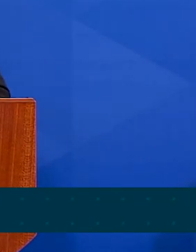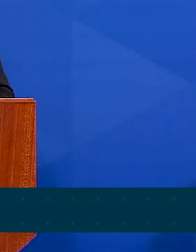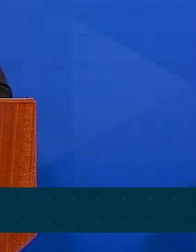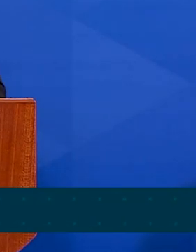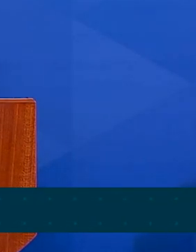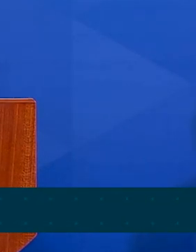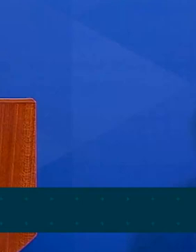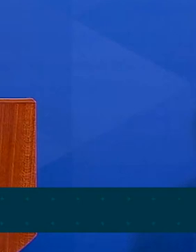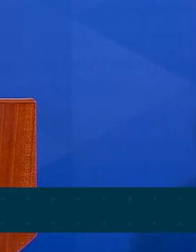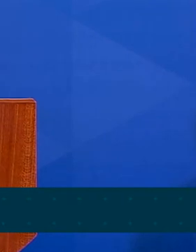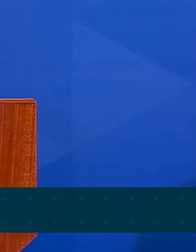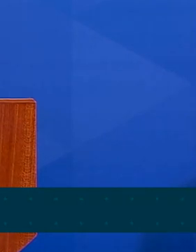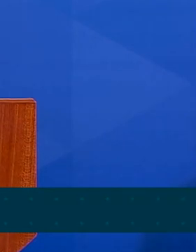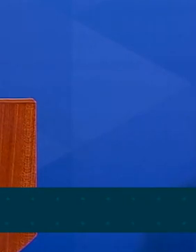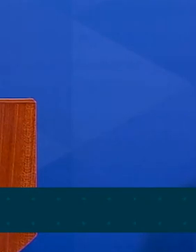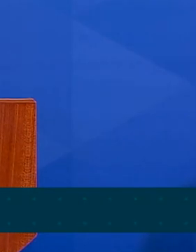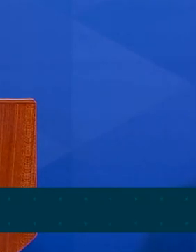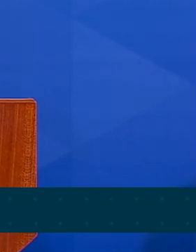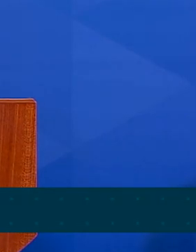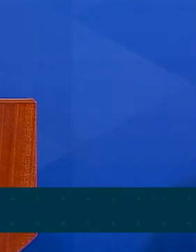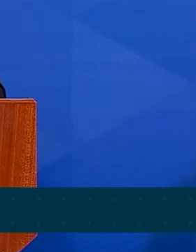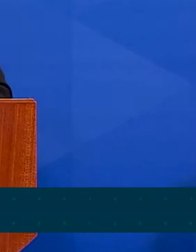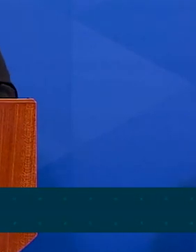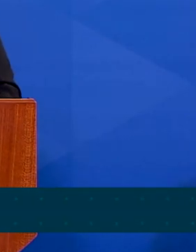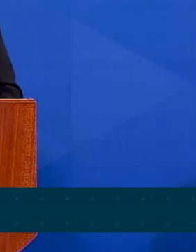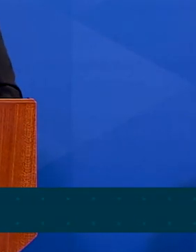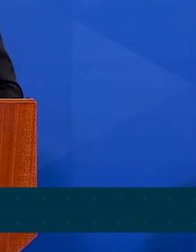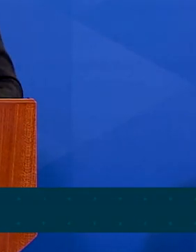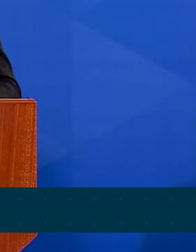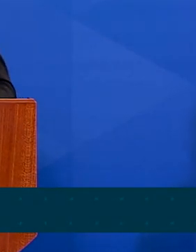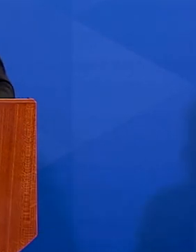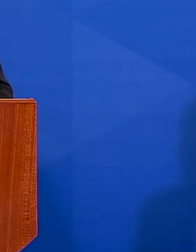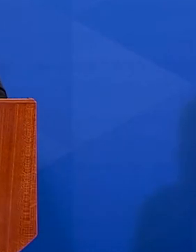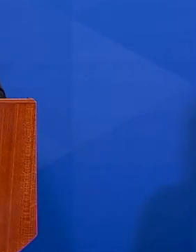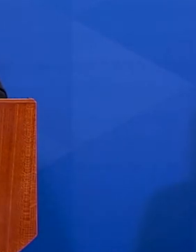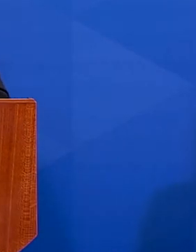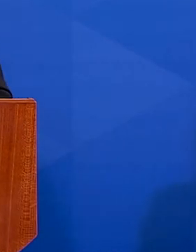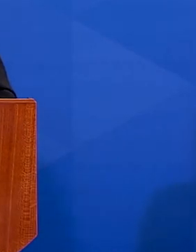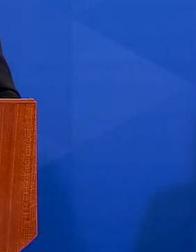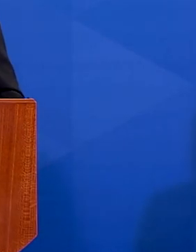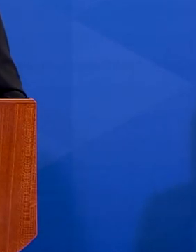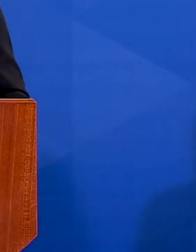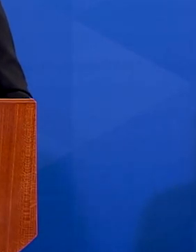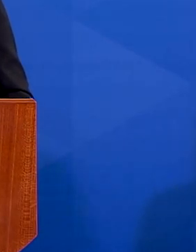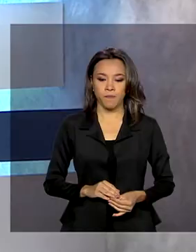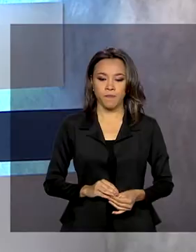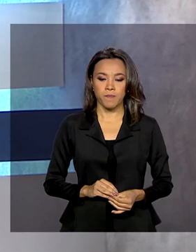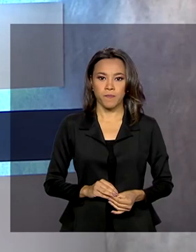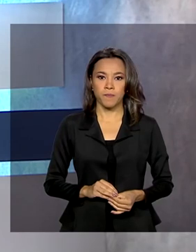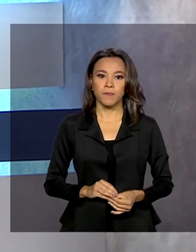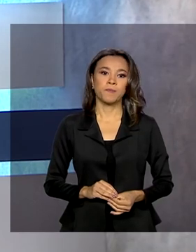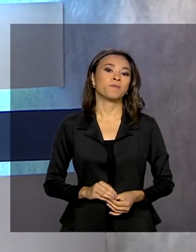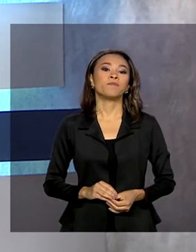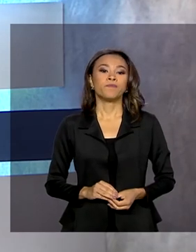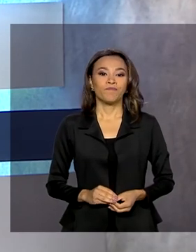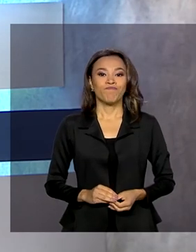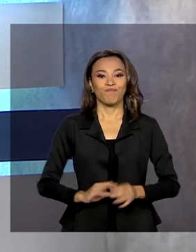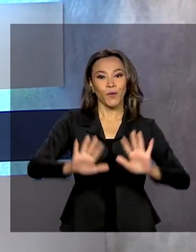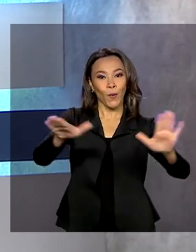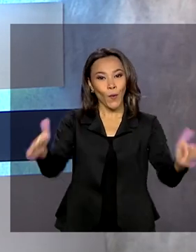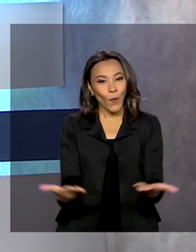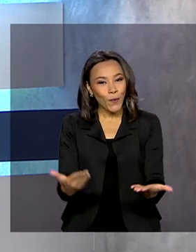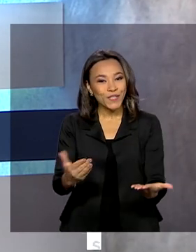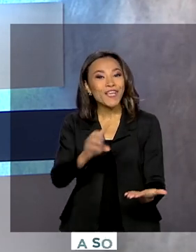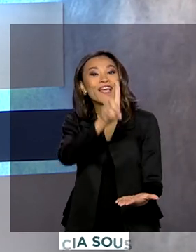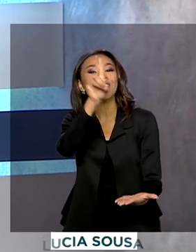de dezembro, com mais gente empregada do que em dezembro do ano passado. Isso atravessando uma pandemia. Hoje é